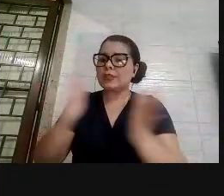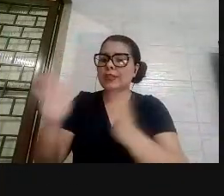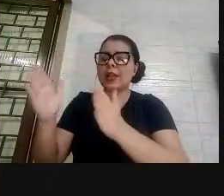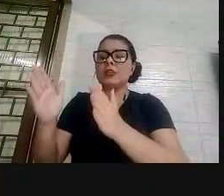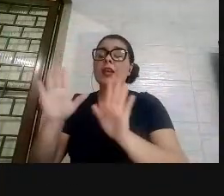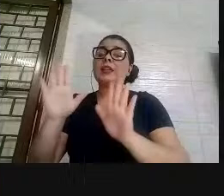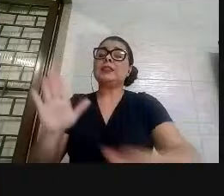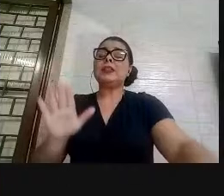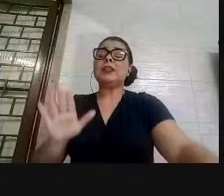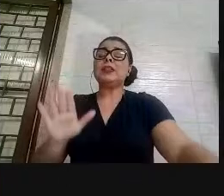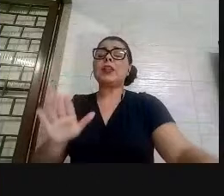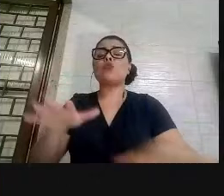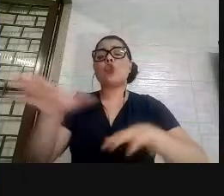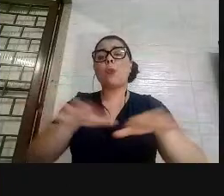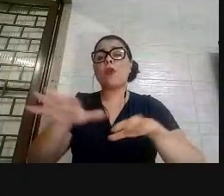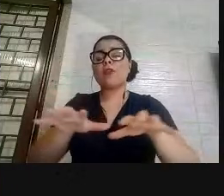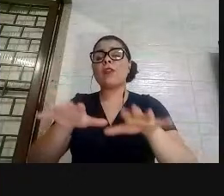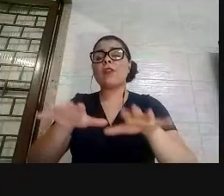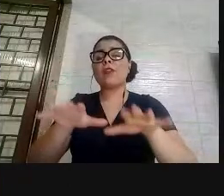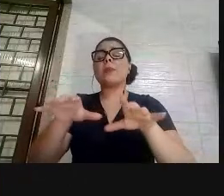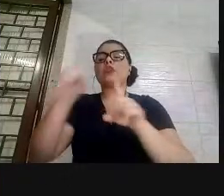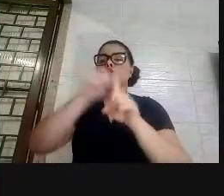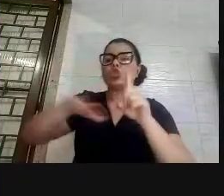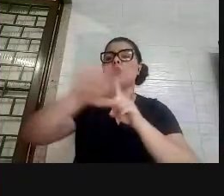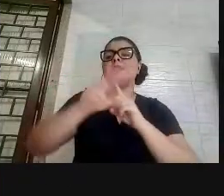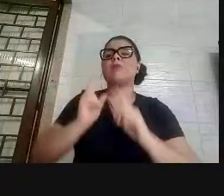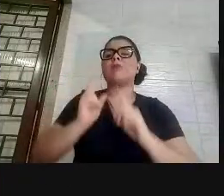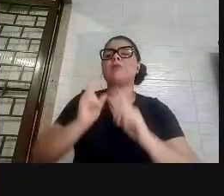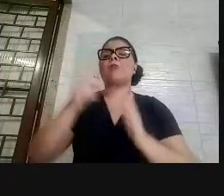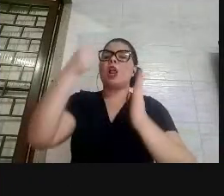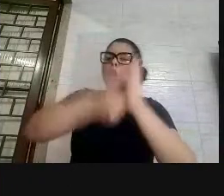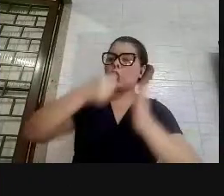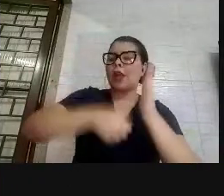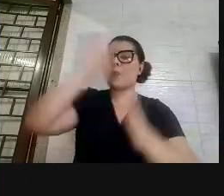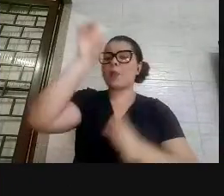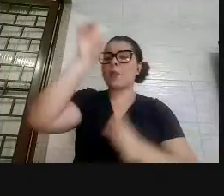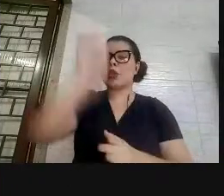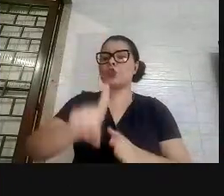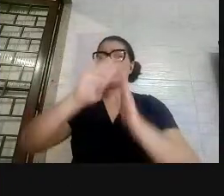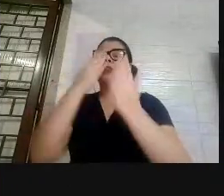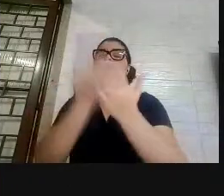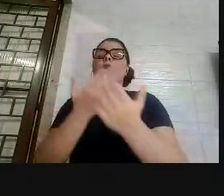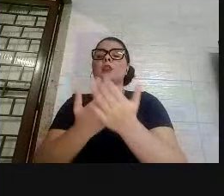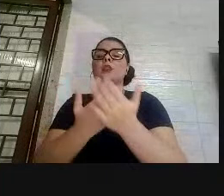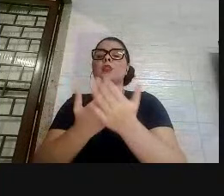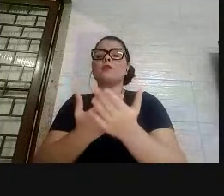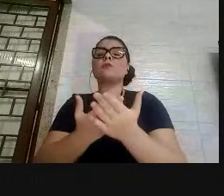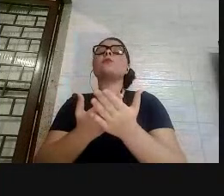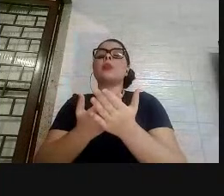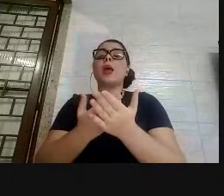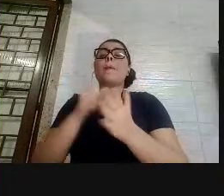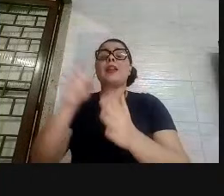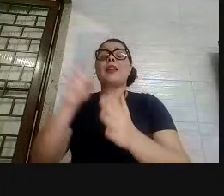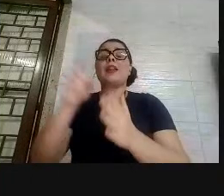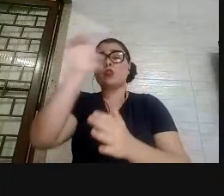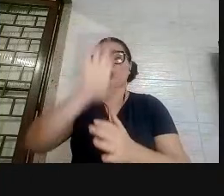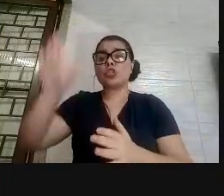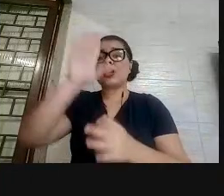os movimentos sociais, sempre lutaram pelo direito à educação no sentido do financiamento obrigatório pelo Estado.